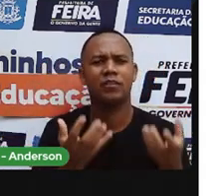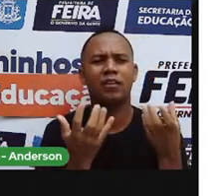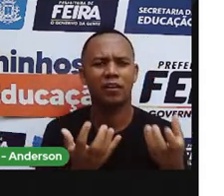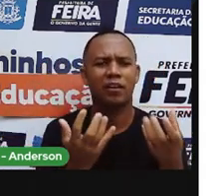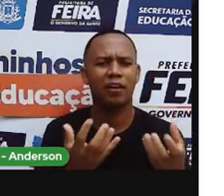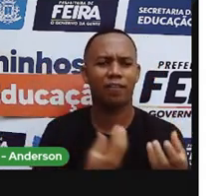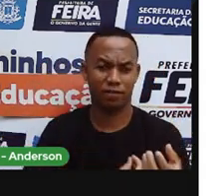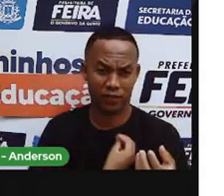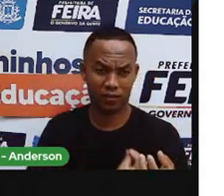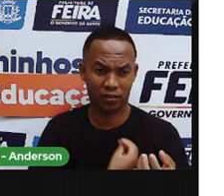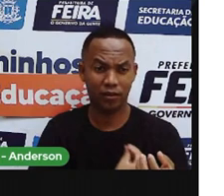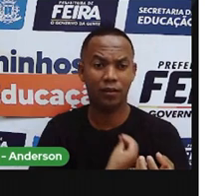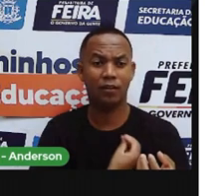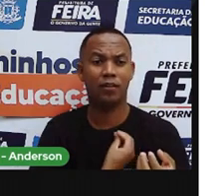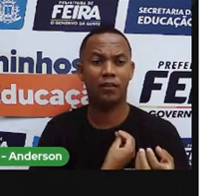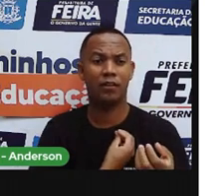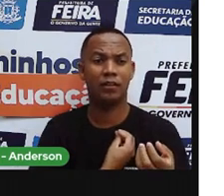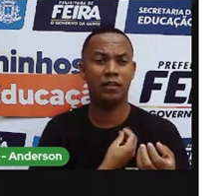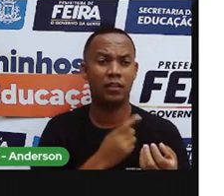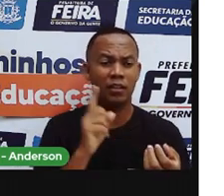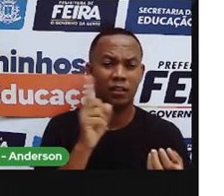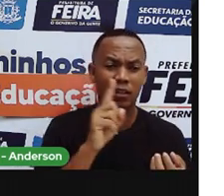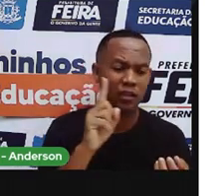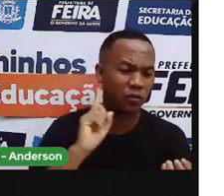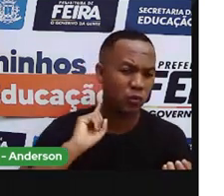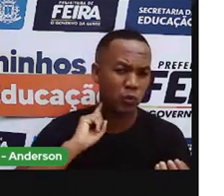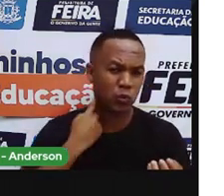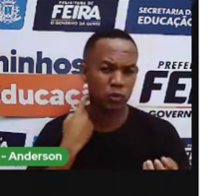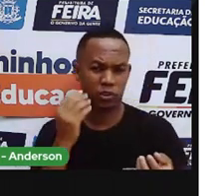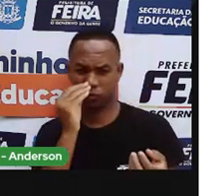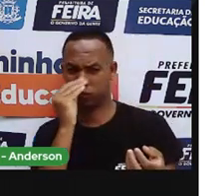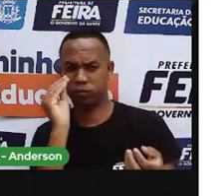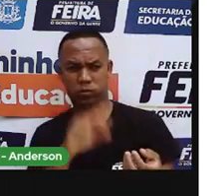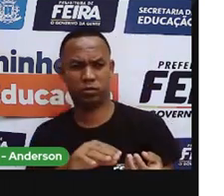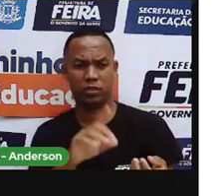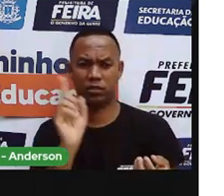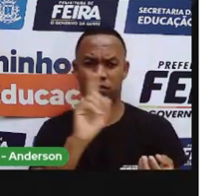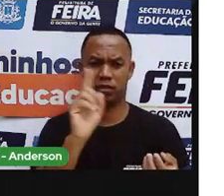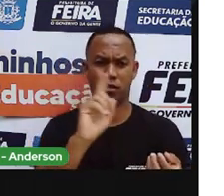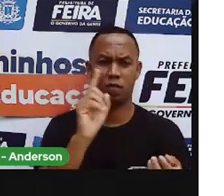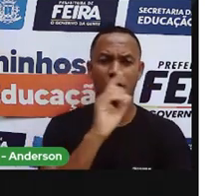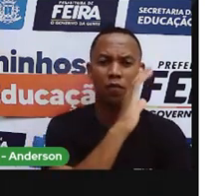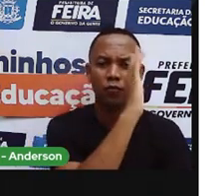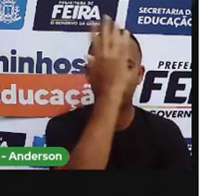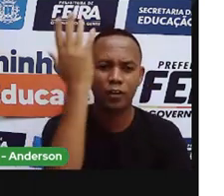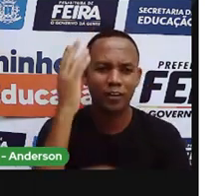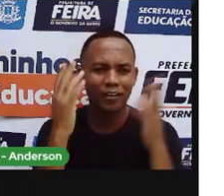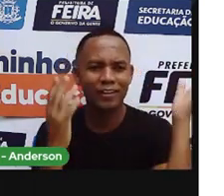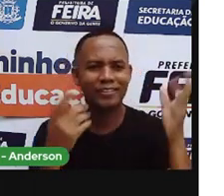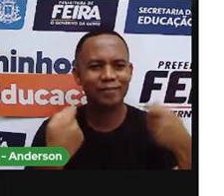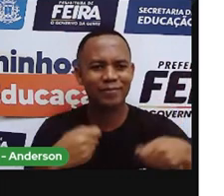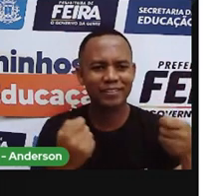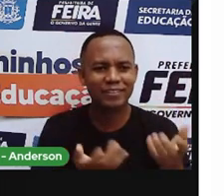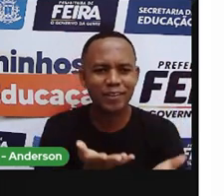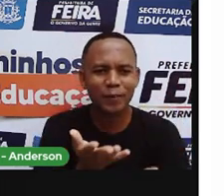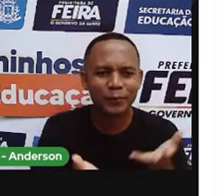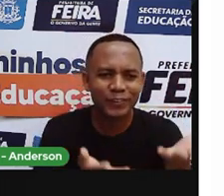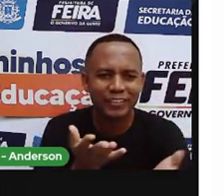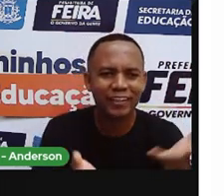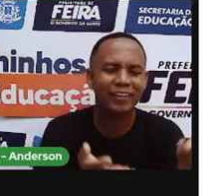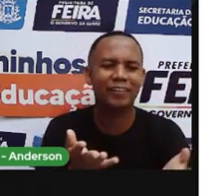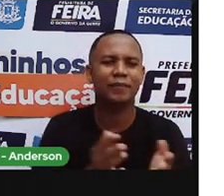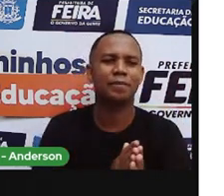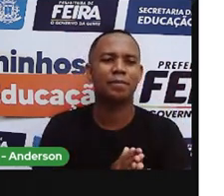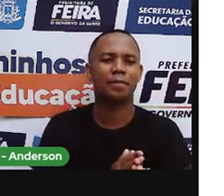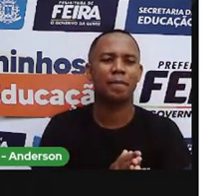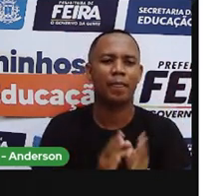viver. Não deitem, não lixo para o chão, das florestas bem cuidados. Mantenham